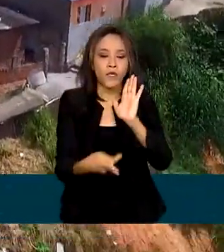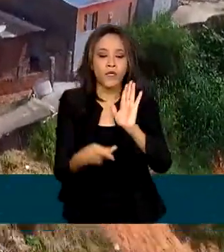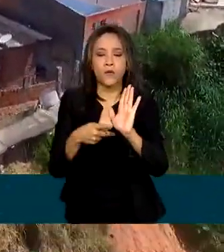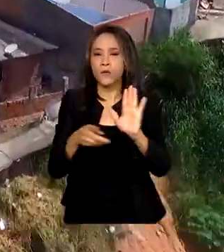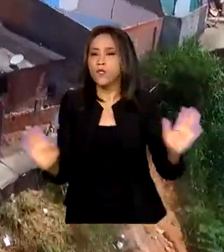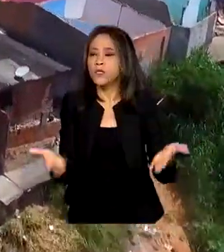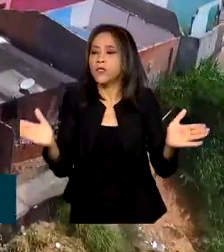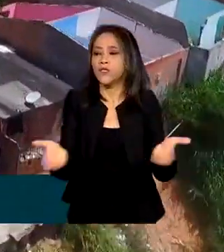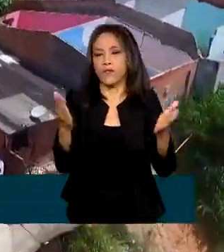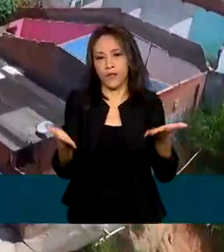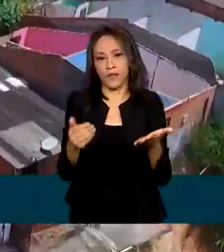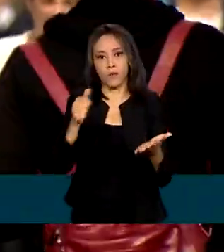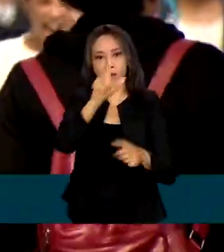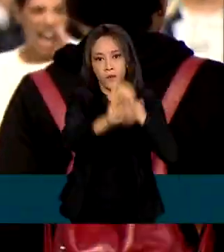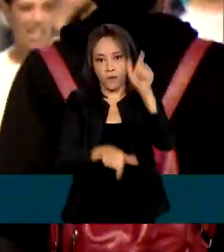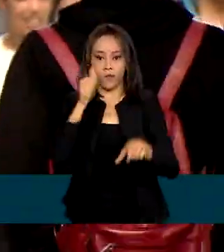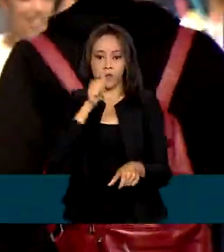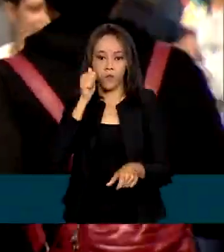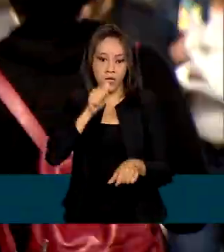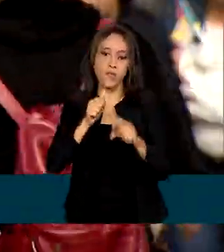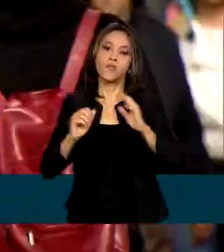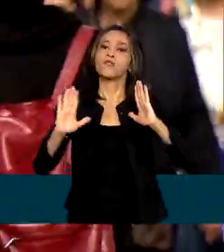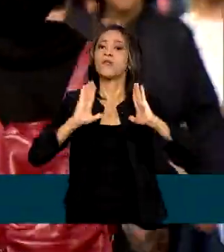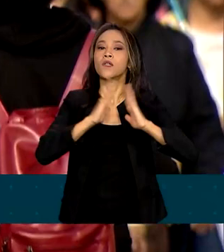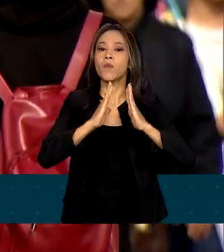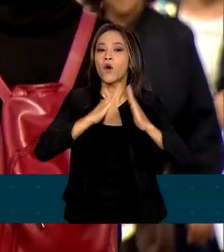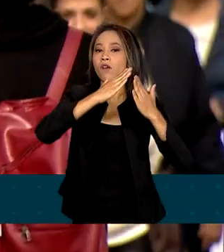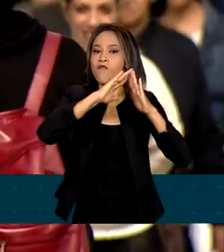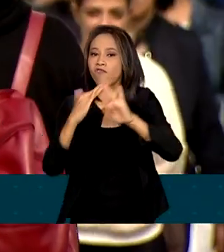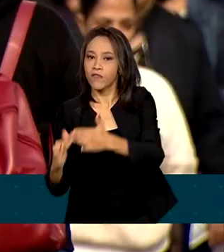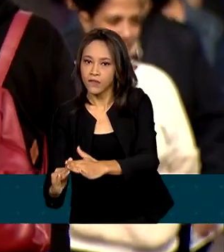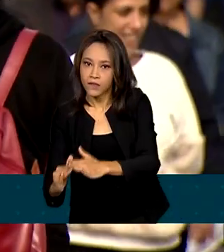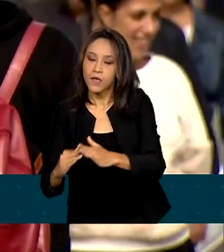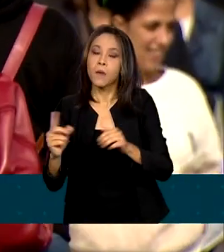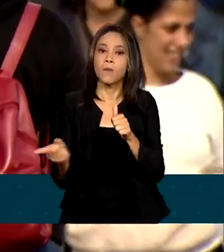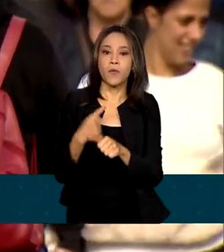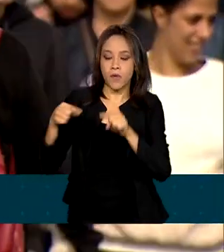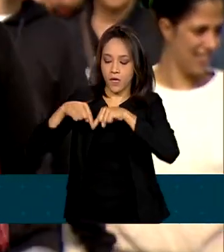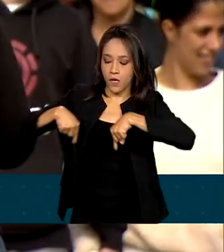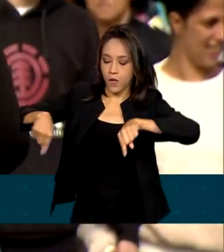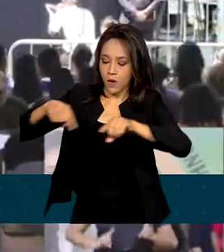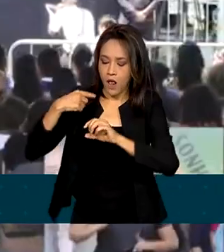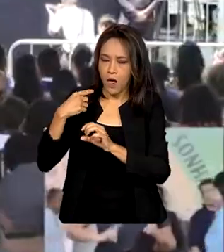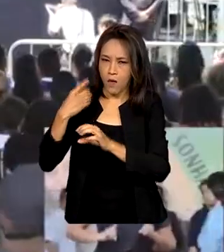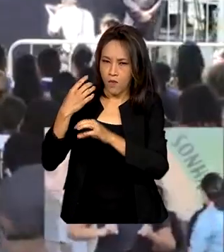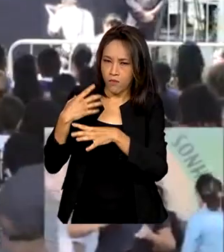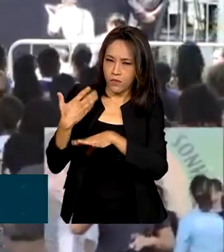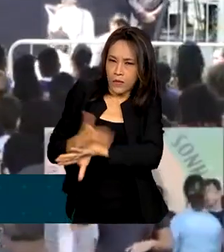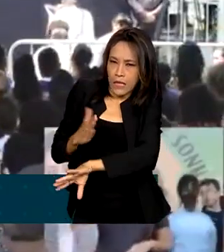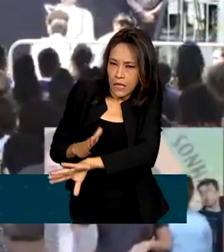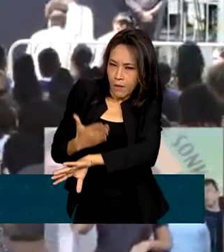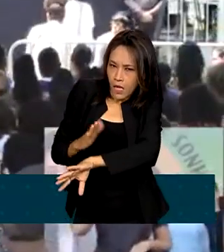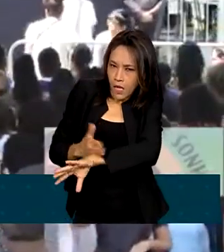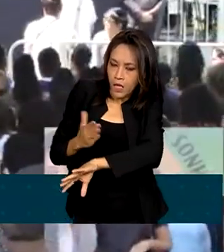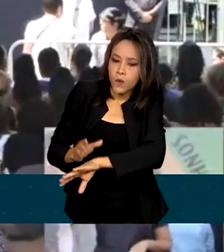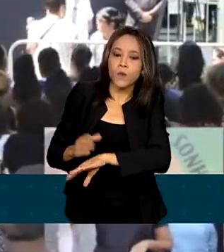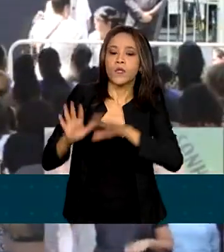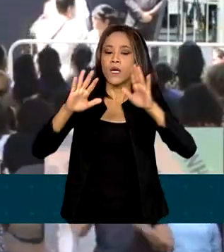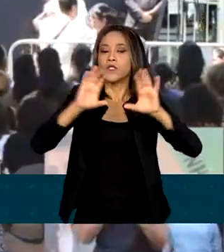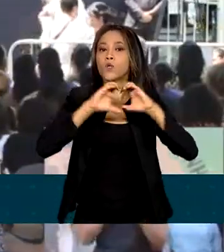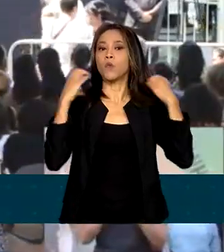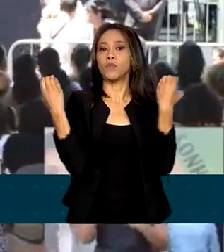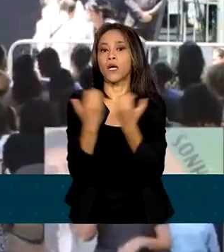mulheres que moram em favelas. A princípio, serão instalados laboratórios de capacitação em comunidades do Rio de Janeiro,